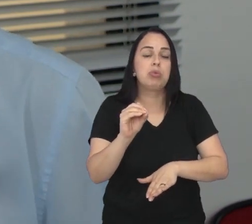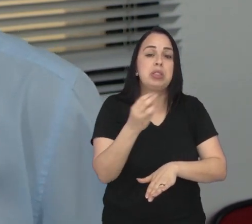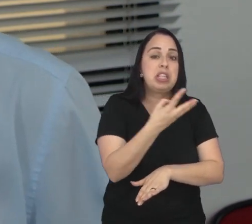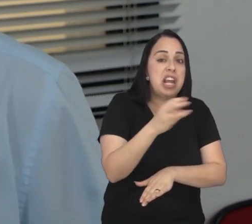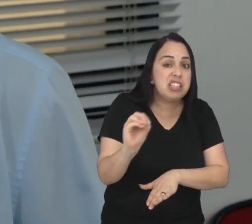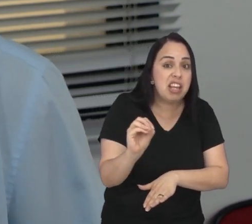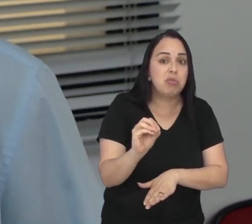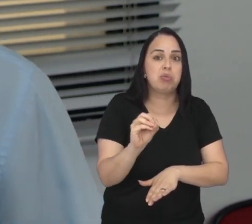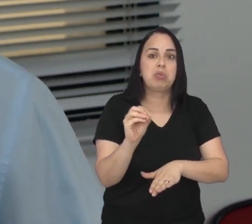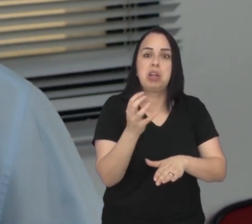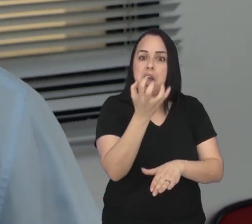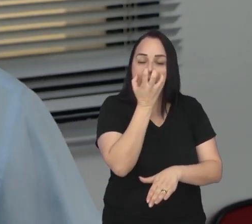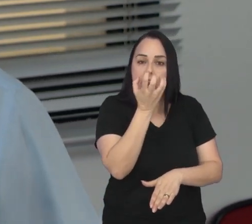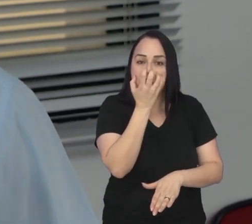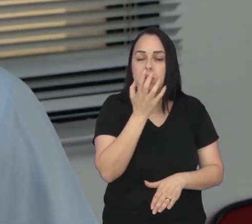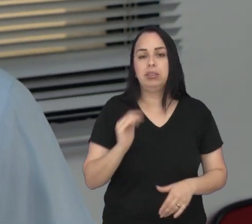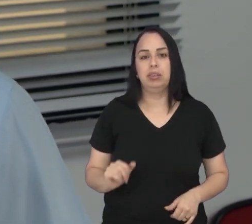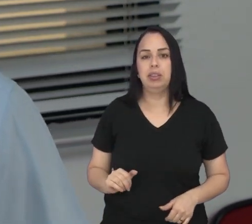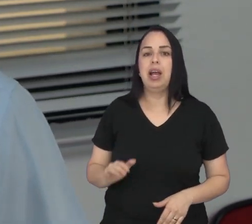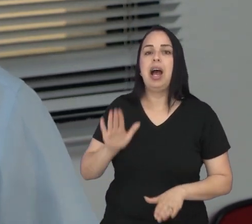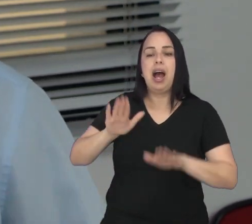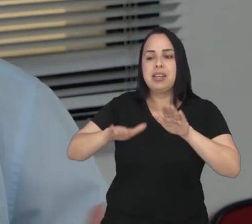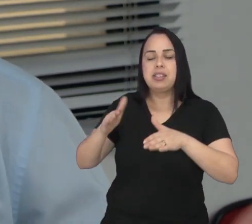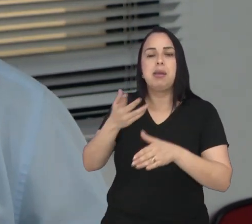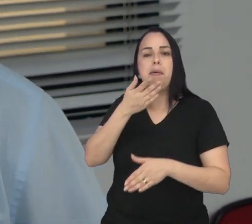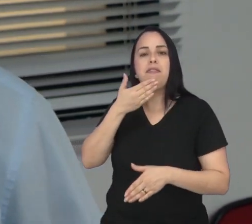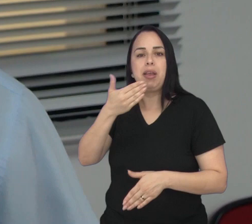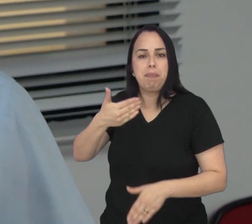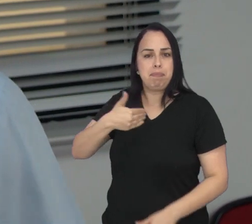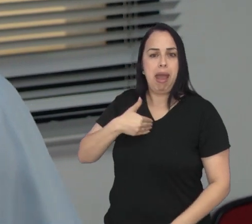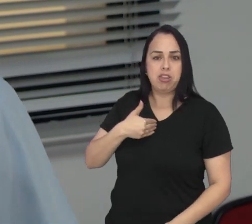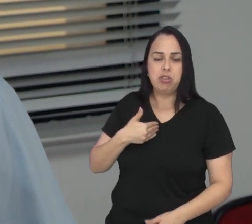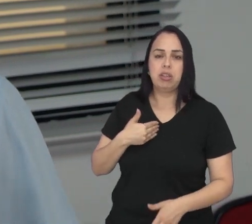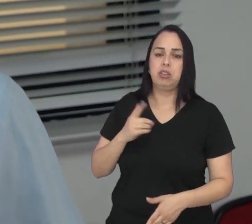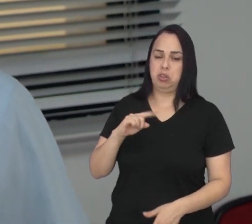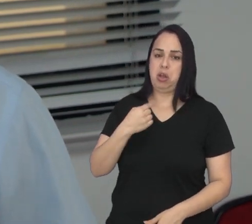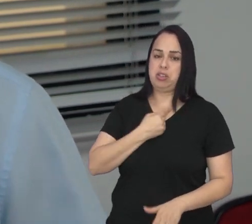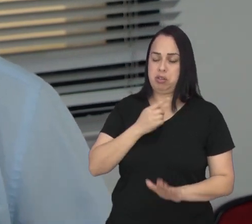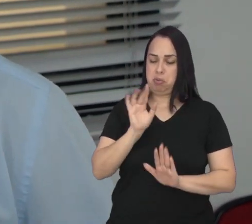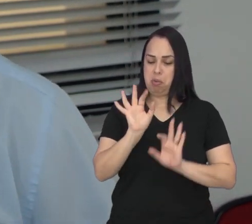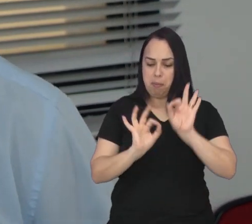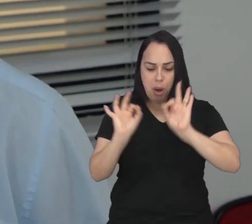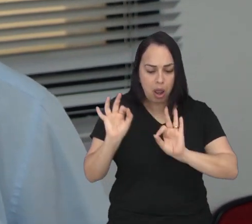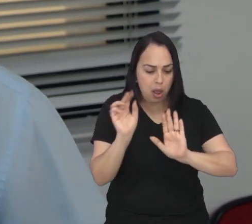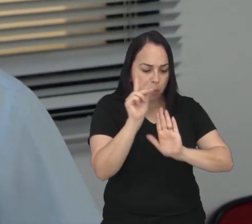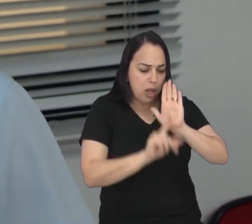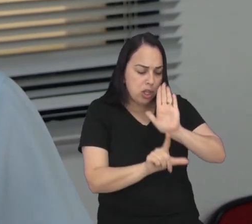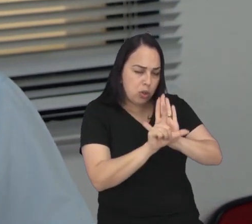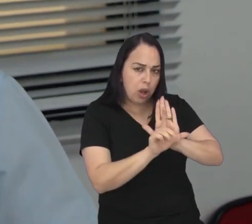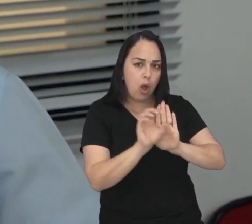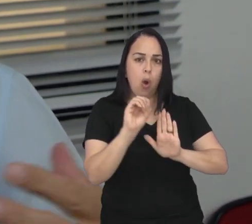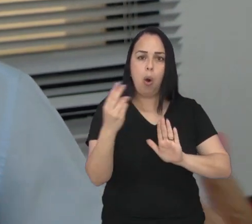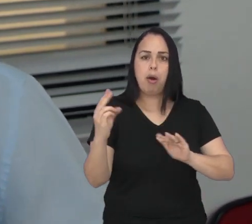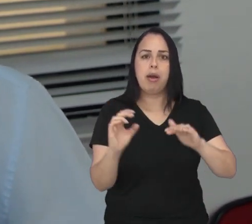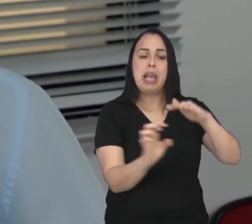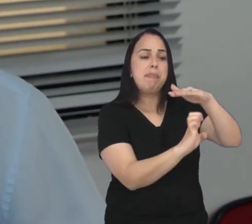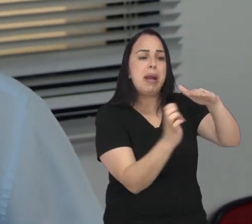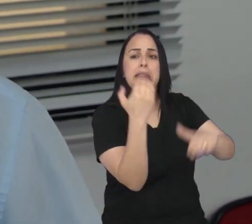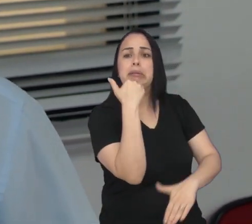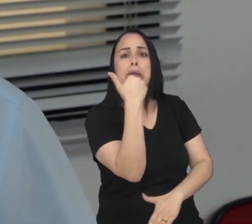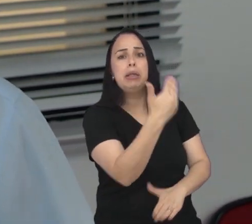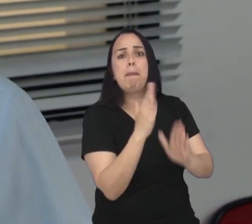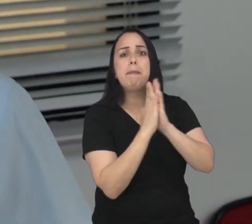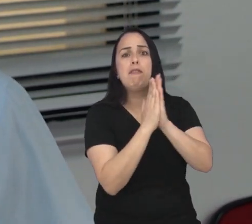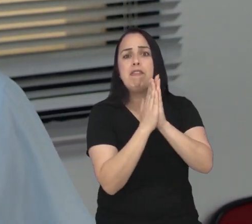300 cachorros lá, que eles cuidam, né? E até vem aqui pedir ajuda na Câmara, a faz o que pode através também de projeto de lei ou pedindo ajuda para as